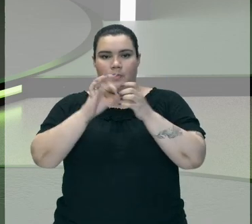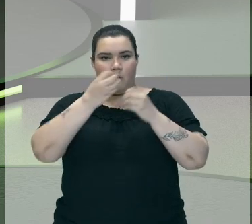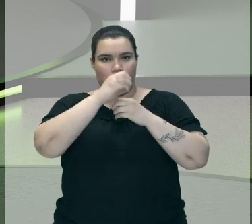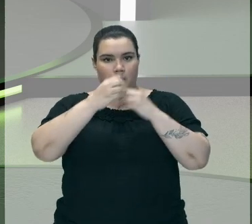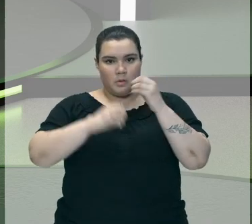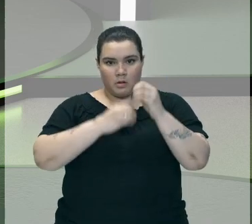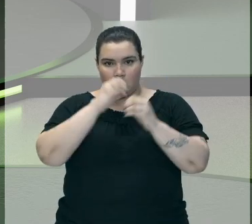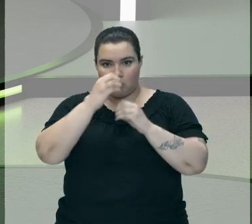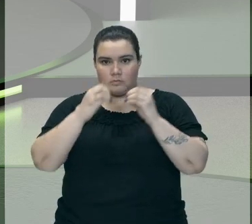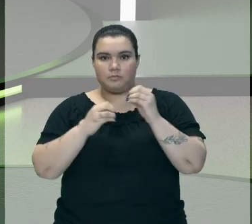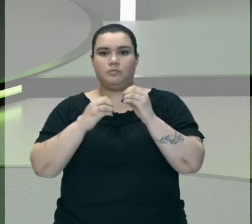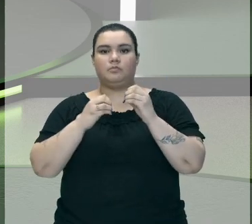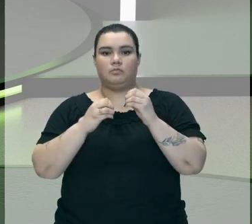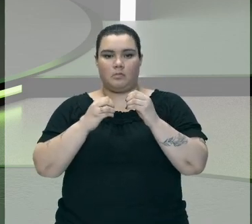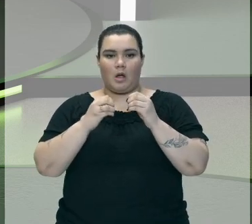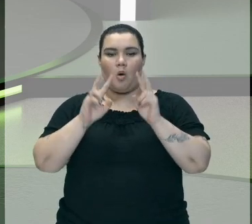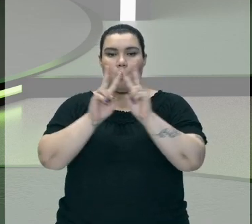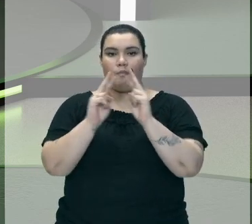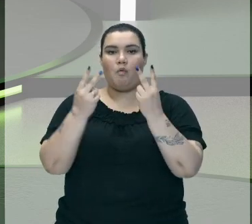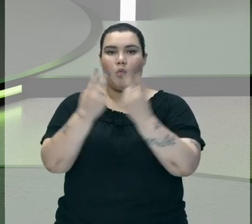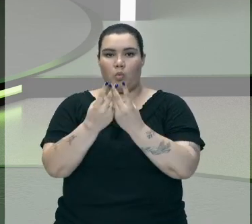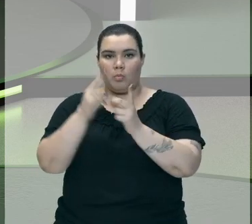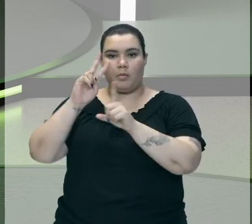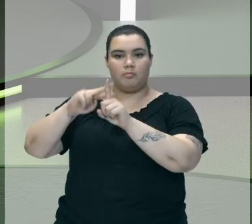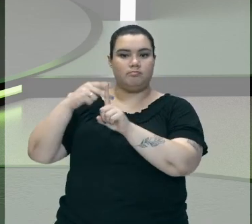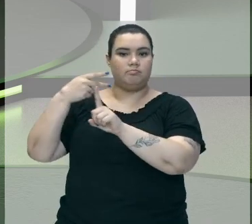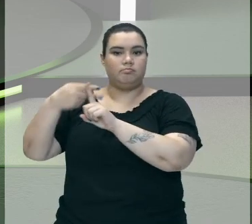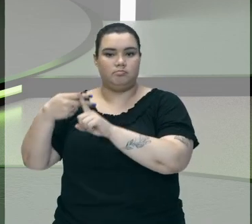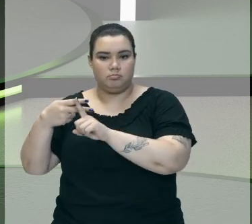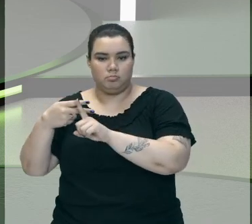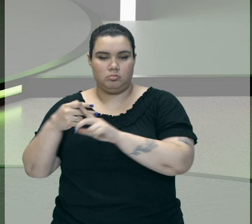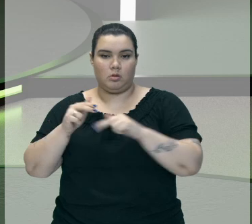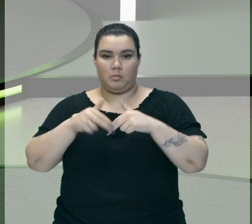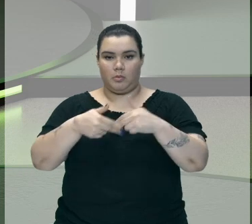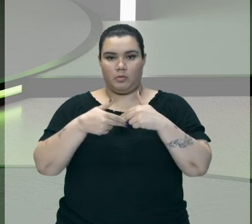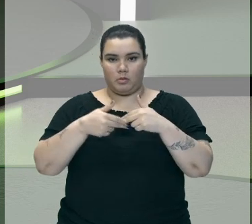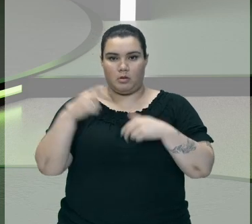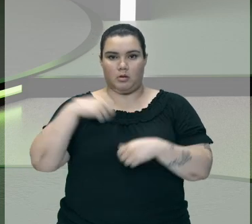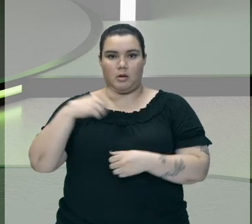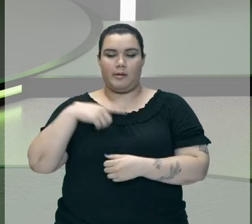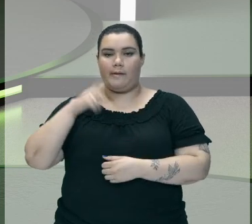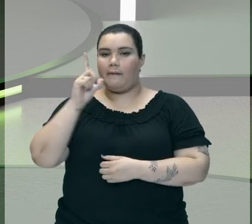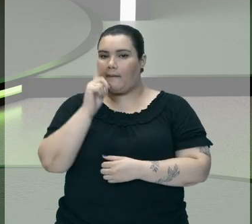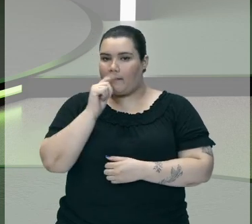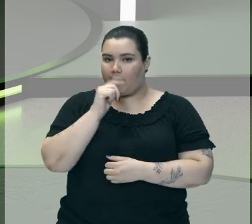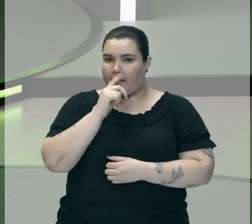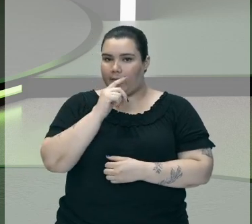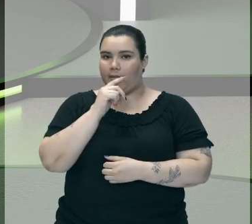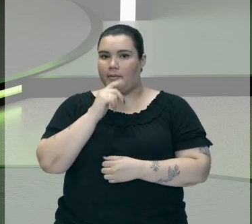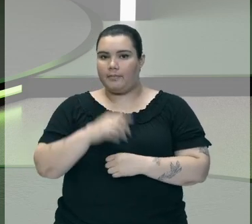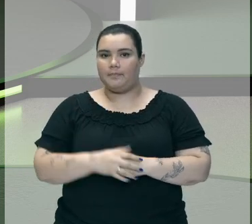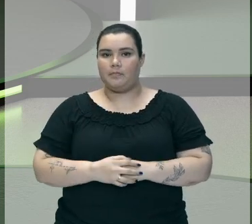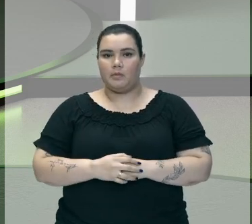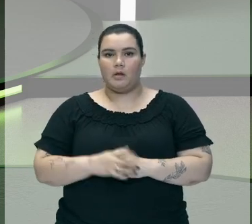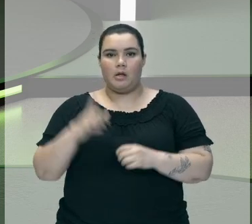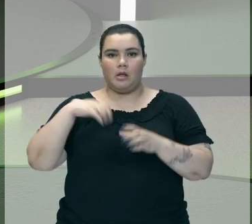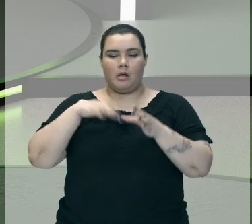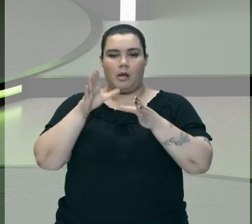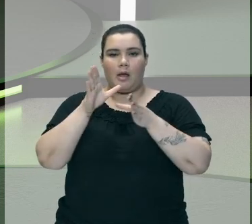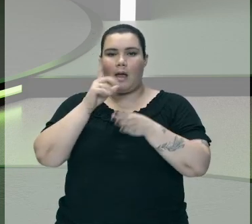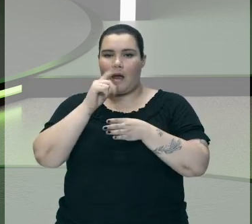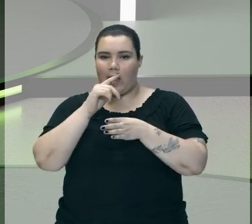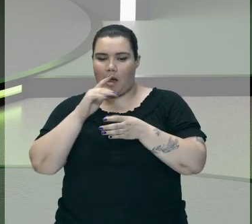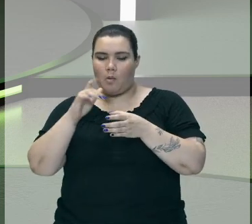E ele Aumenta De volume É por isso Que quando Você coloca Aquela água Aquela garrafa De água